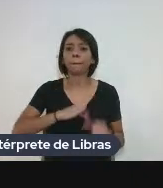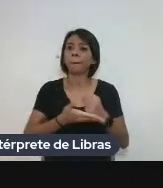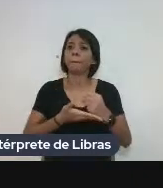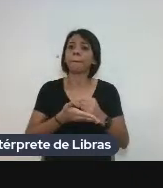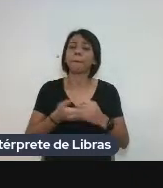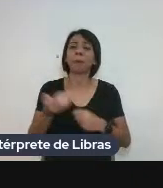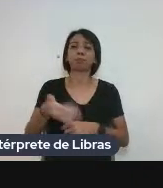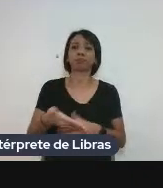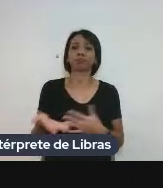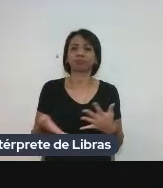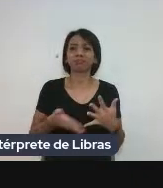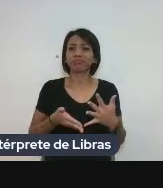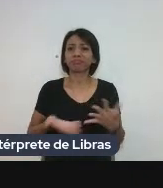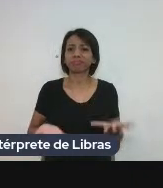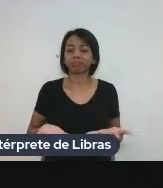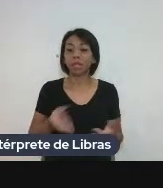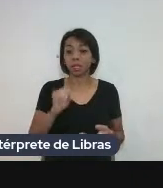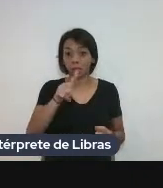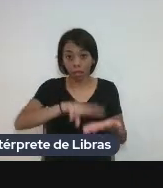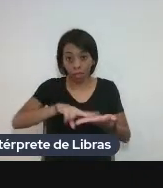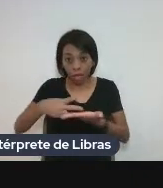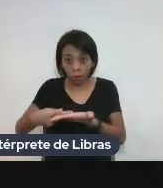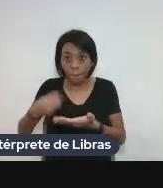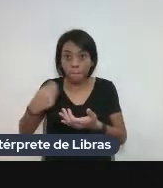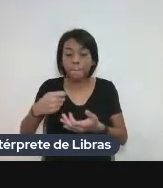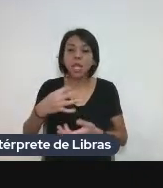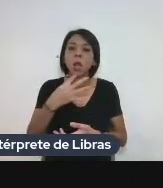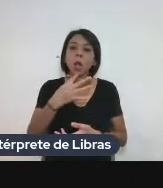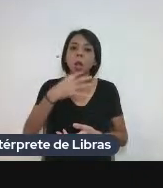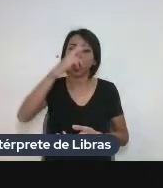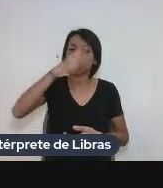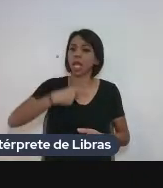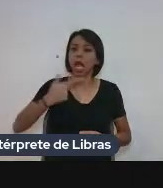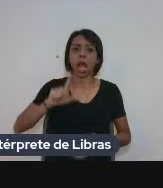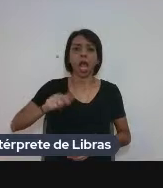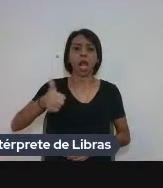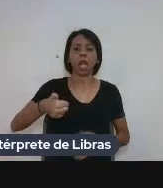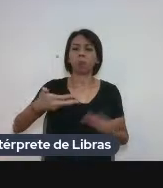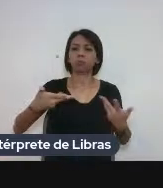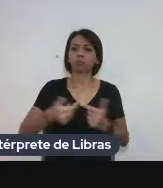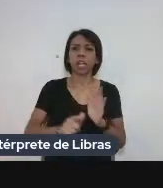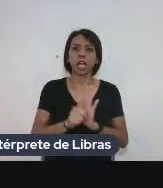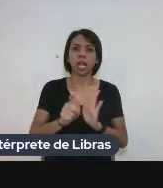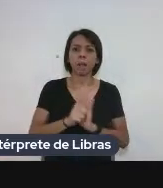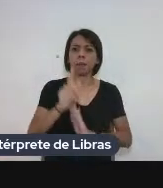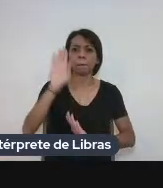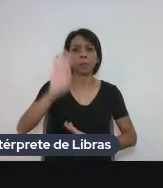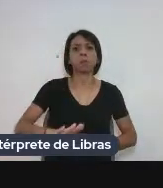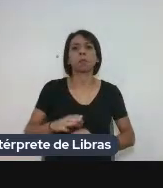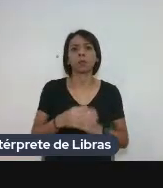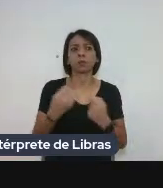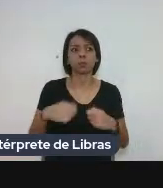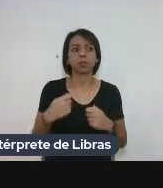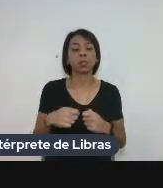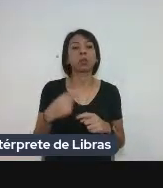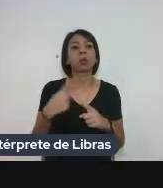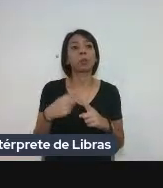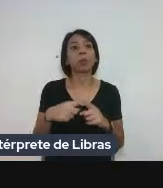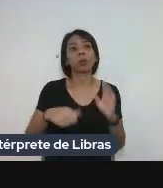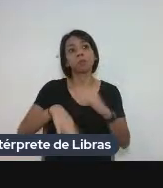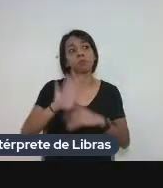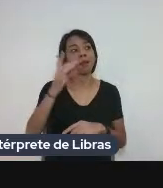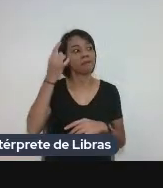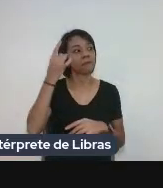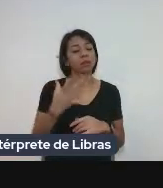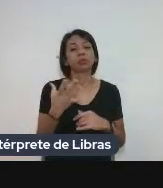Então, para traduzir, você precisa conhecer o seu idioma materno de forma gramatical, principalmente. E porque fica muito mais